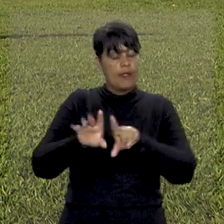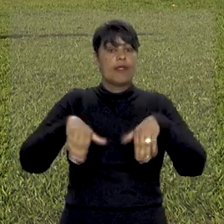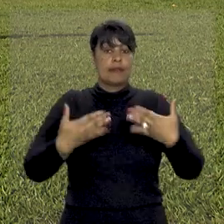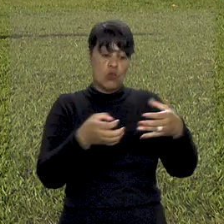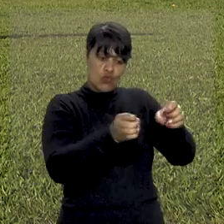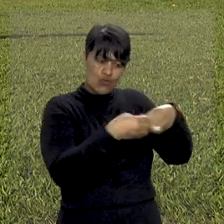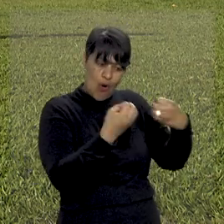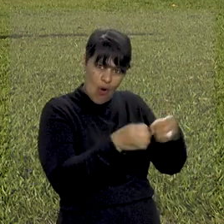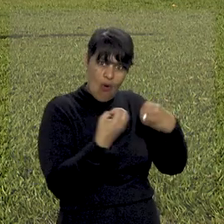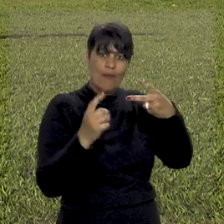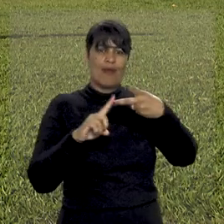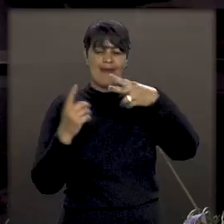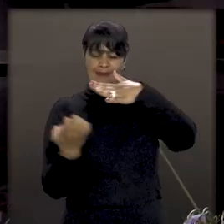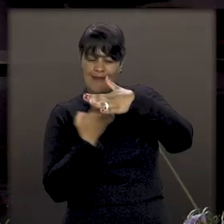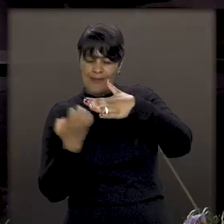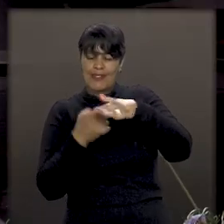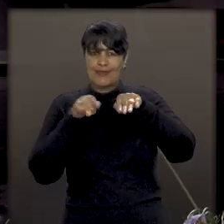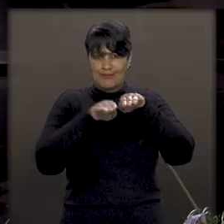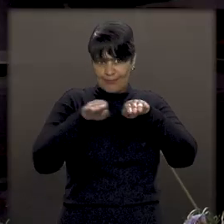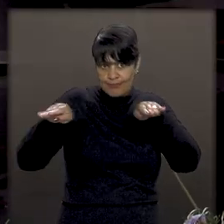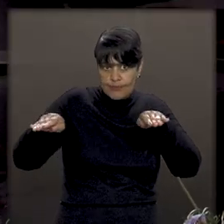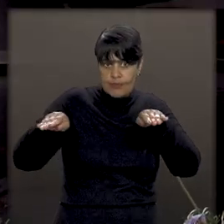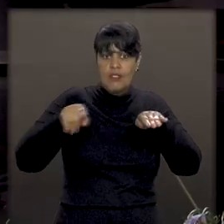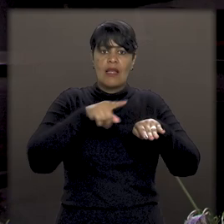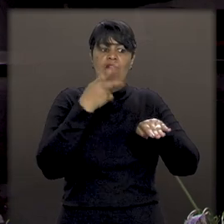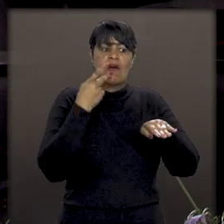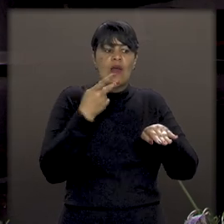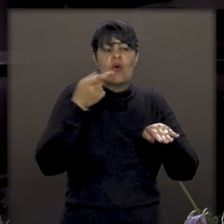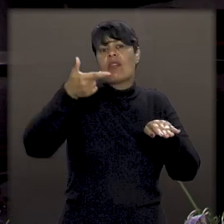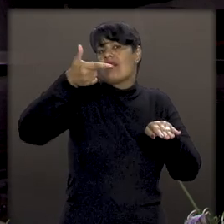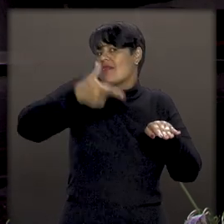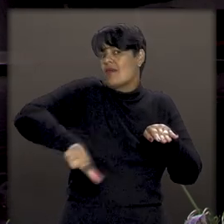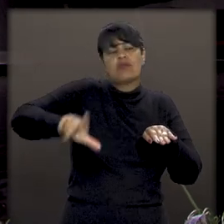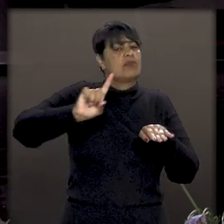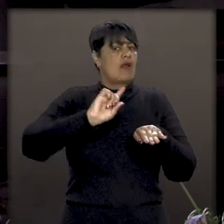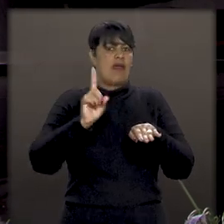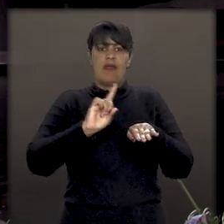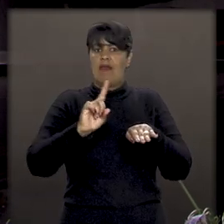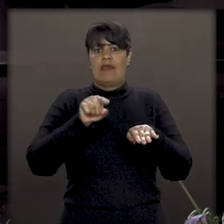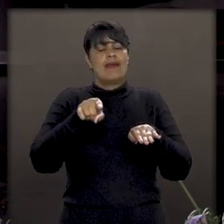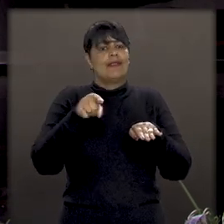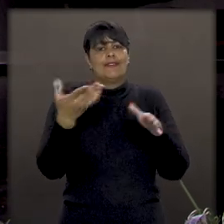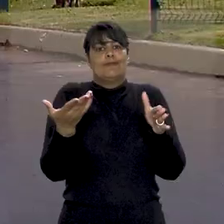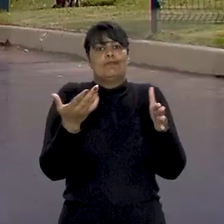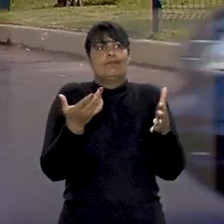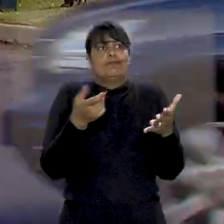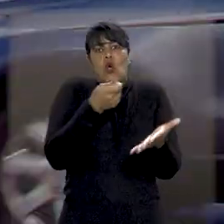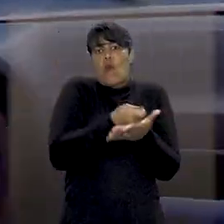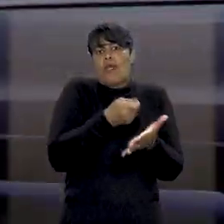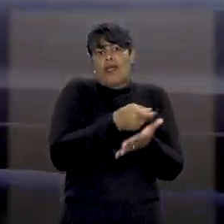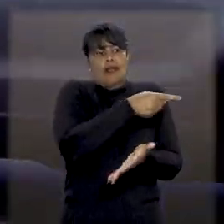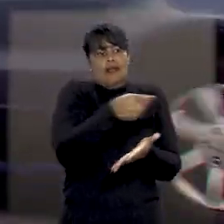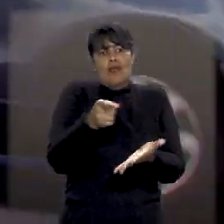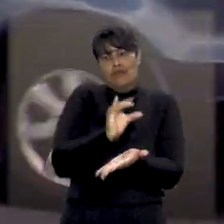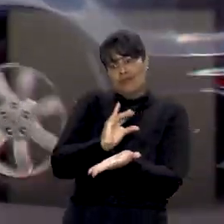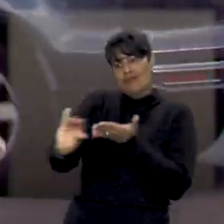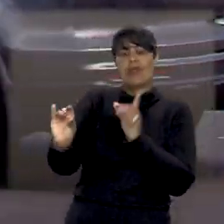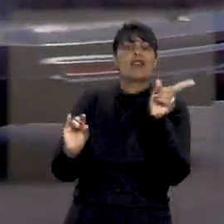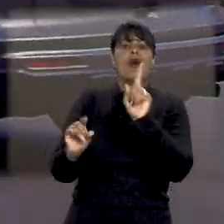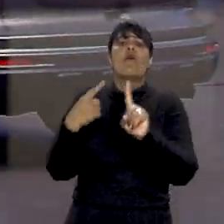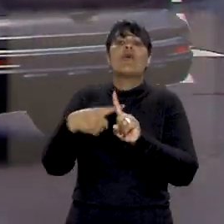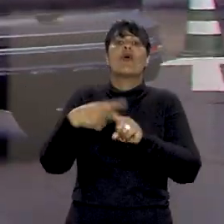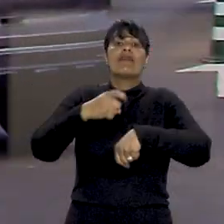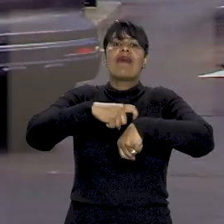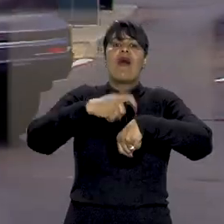administradora do estacionamento alegaram, entre outras coisas, que não tinham o dever de indenizar o consumidor pois no momento do